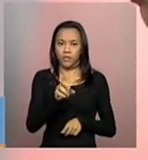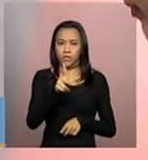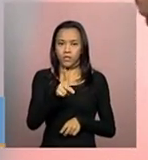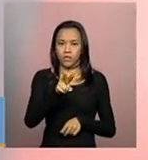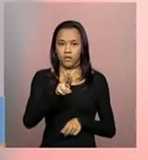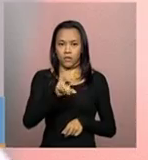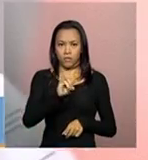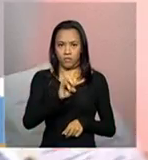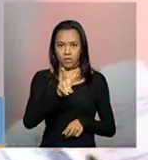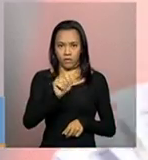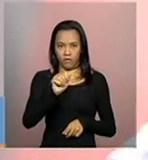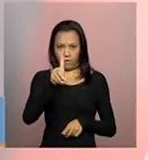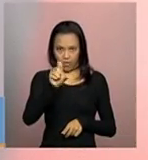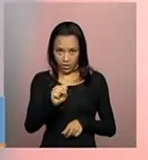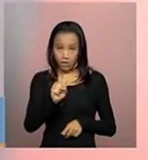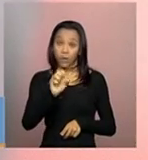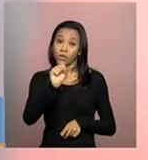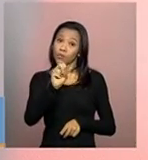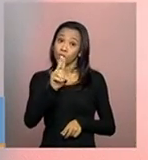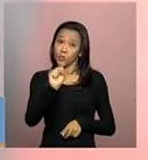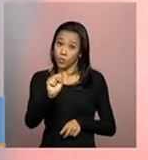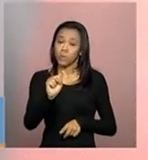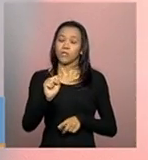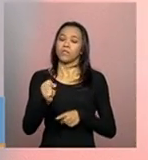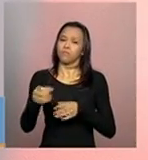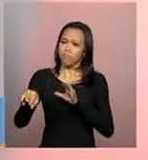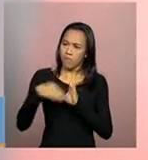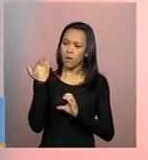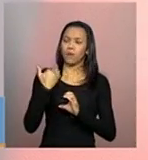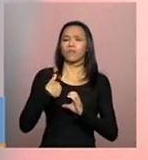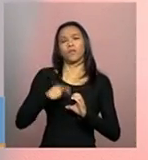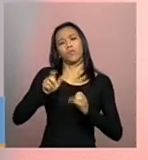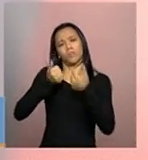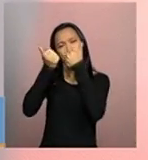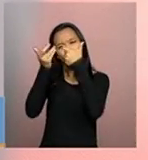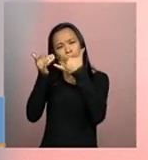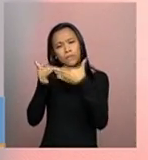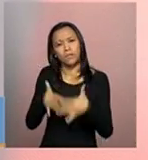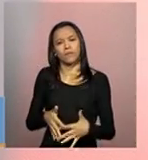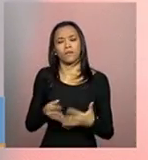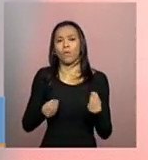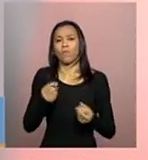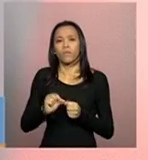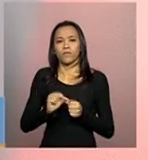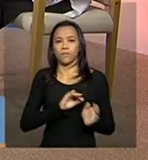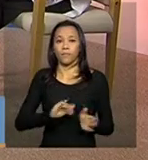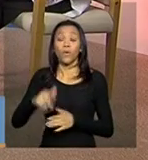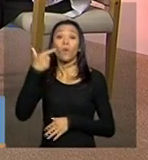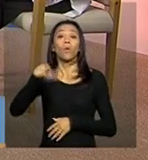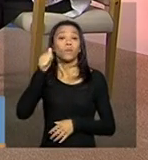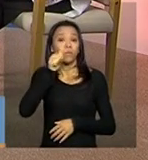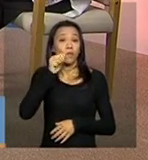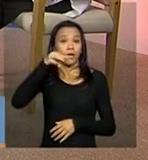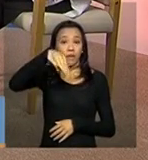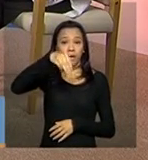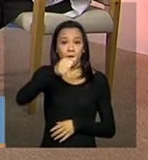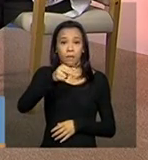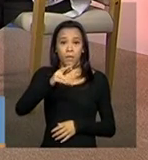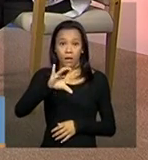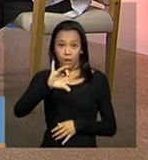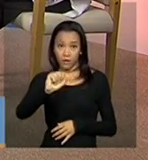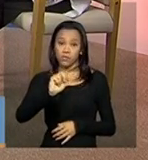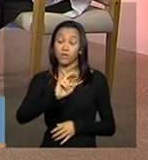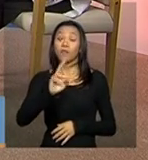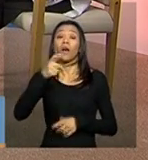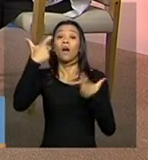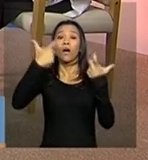uma resposta bem personalizada, te mostrando exatamente o que você deve fazer. Márcia Caron, de Cordeiópolis, São Paulo,